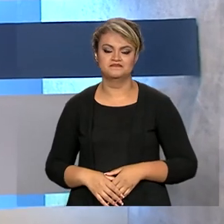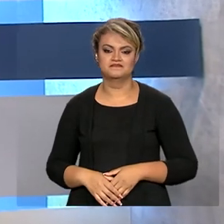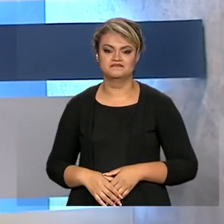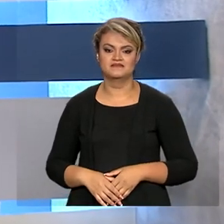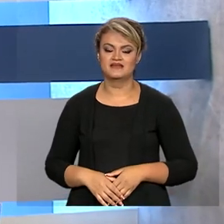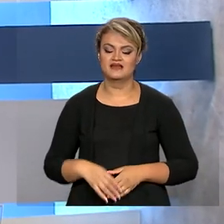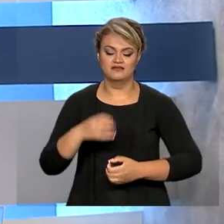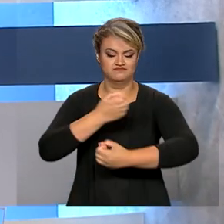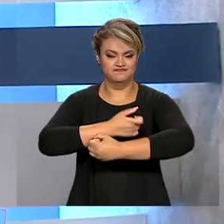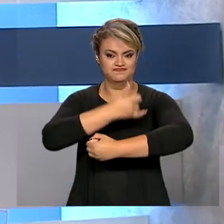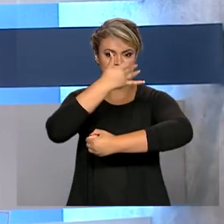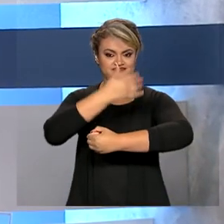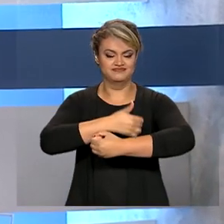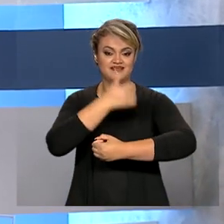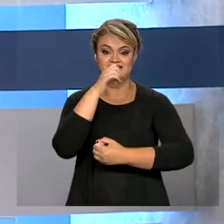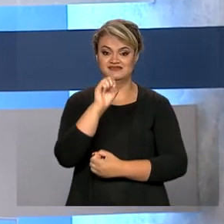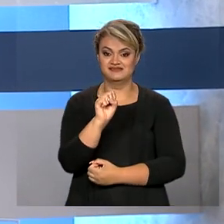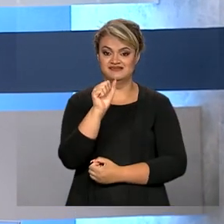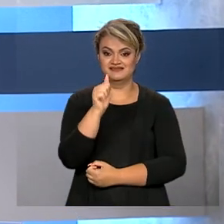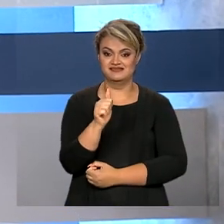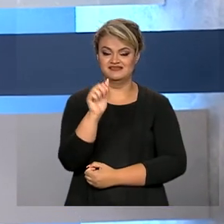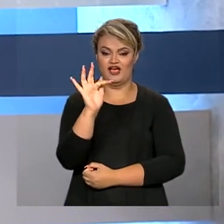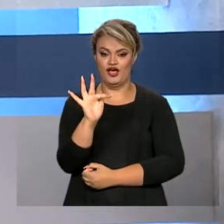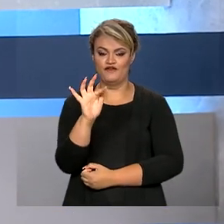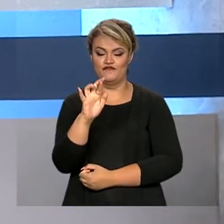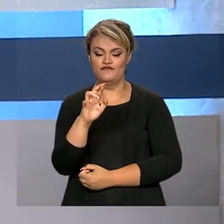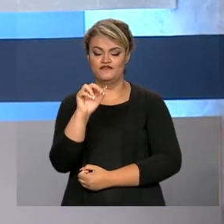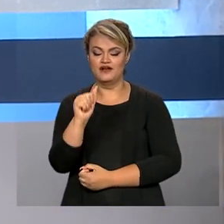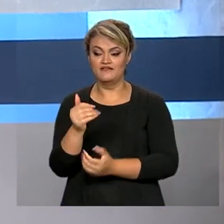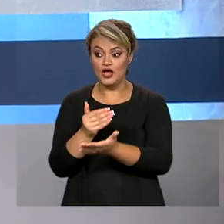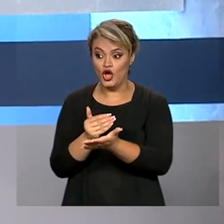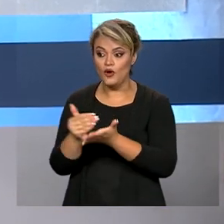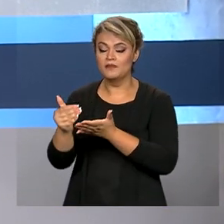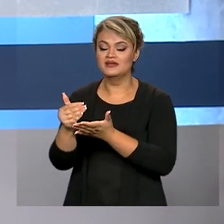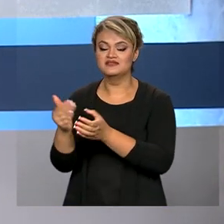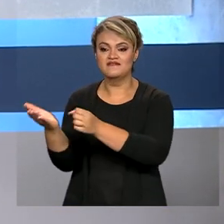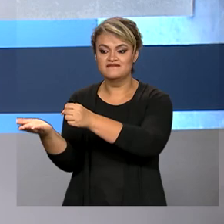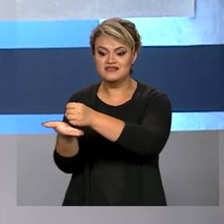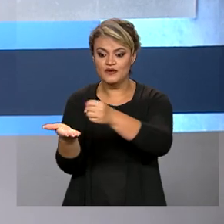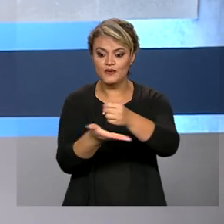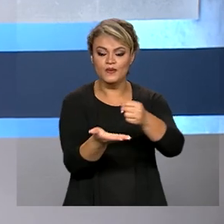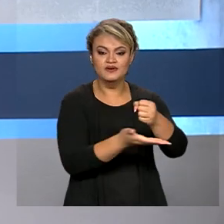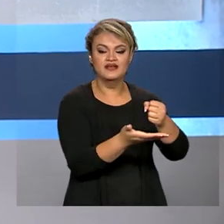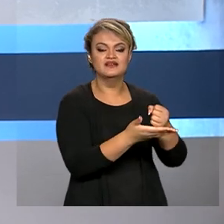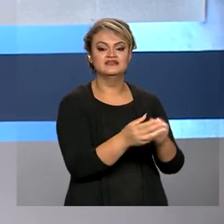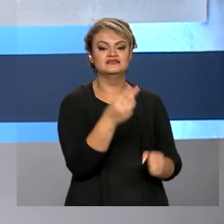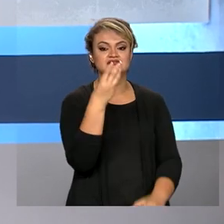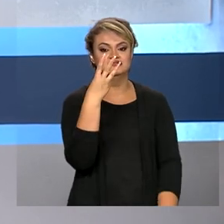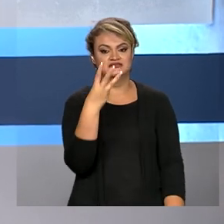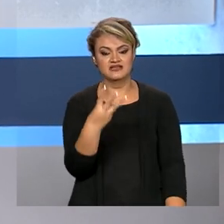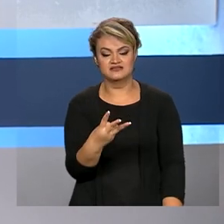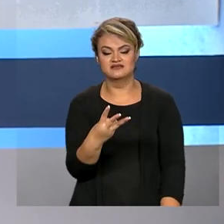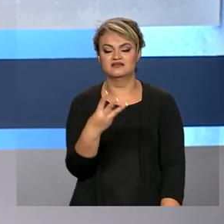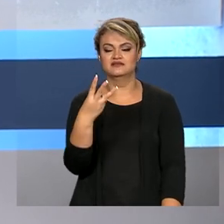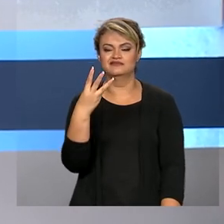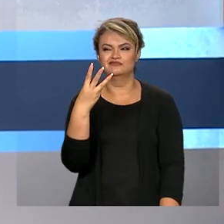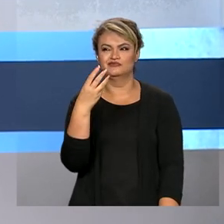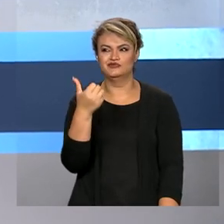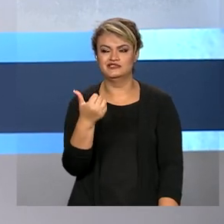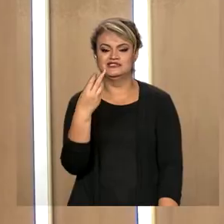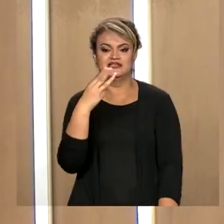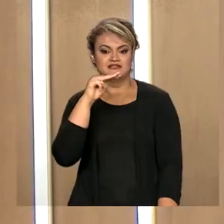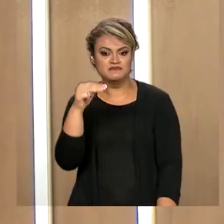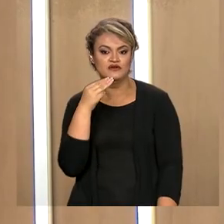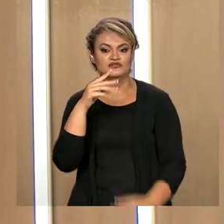A safra que está começando a ser plantada no país deve ter uma colheita de 313 milhões de toneladas.